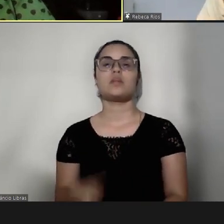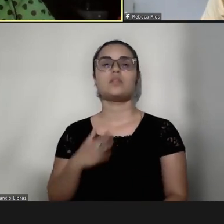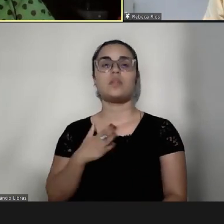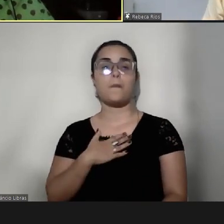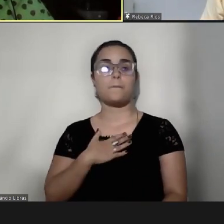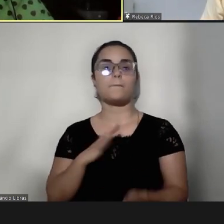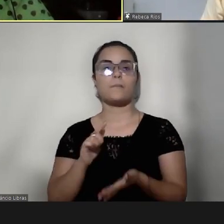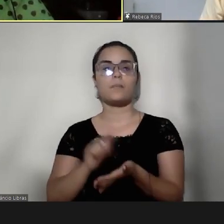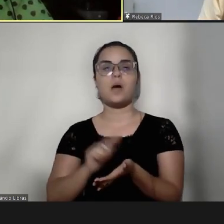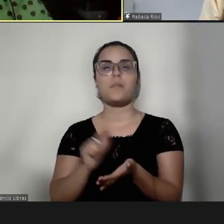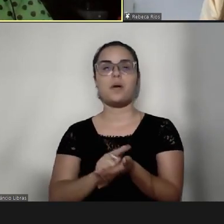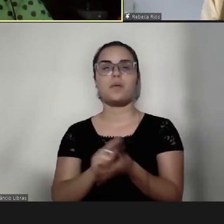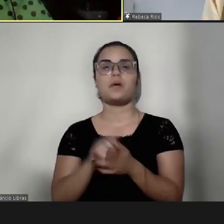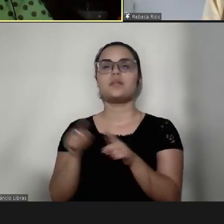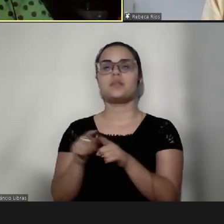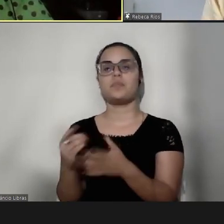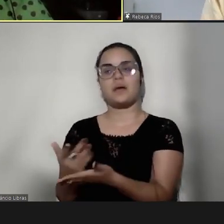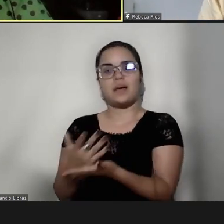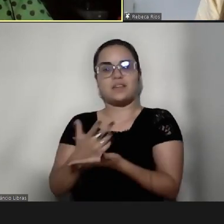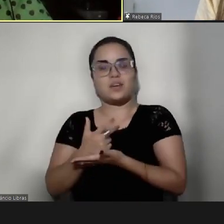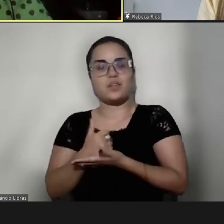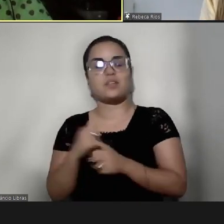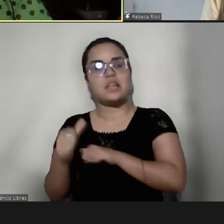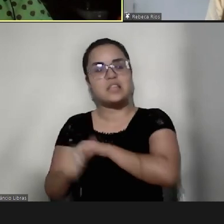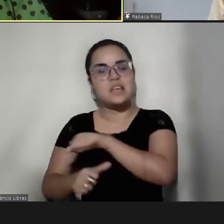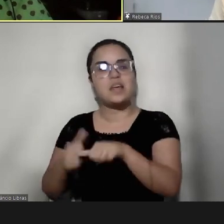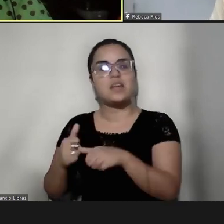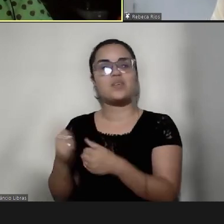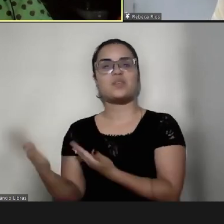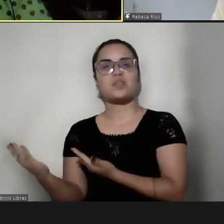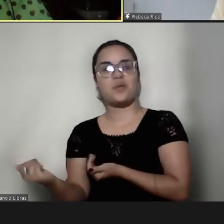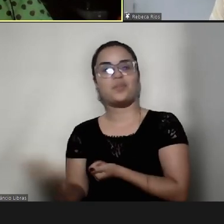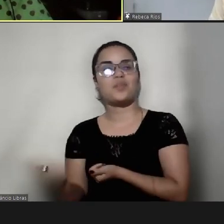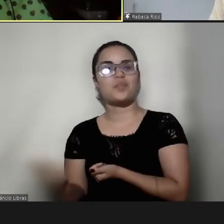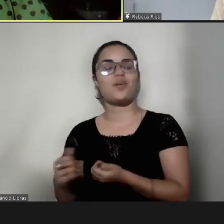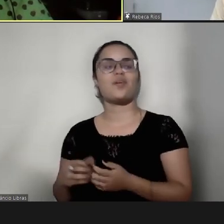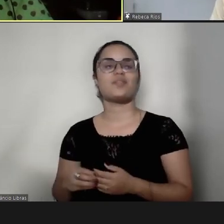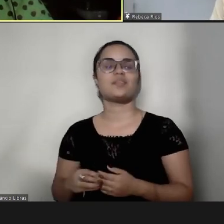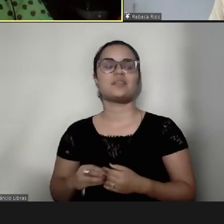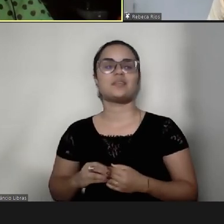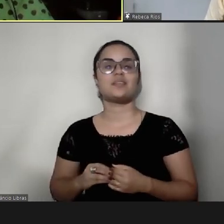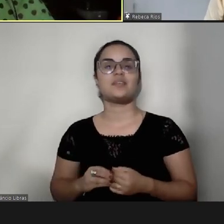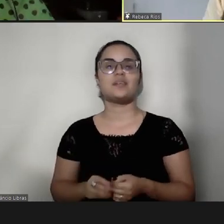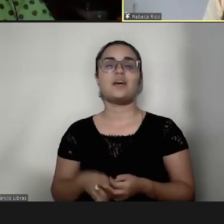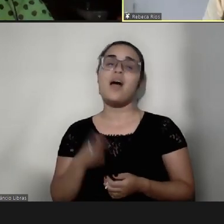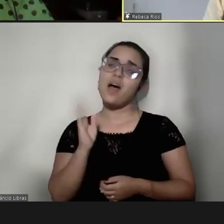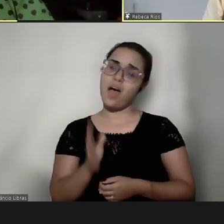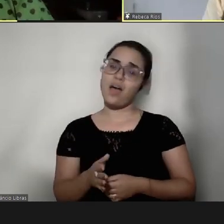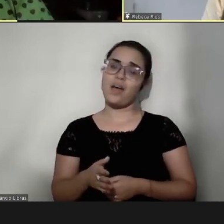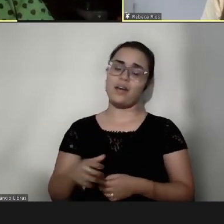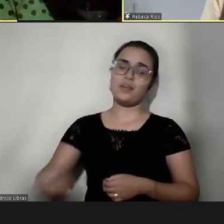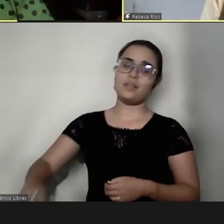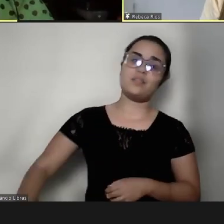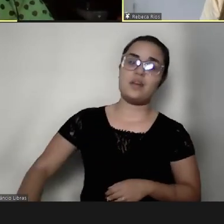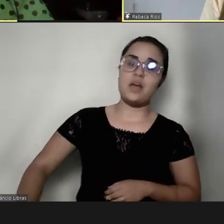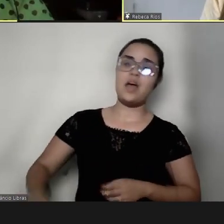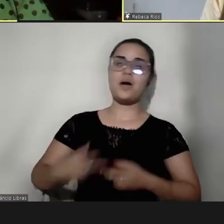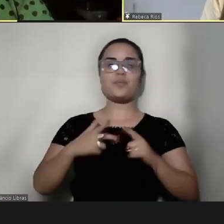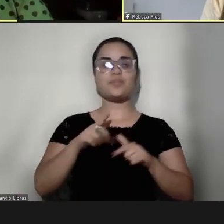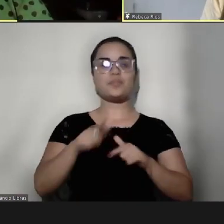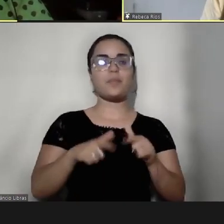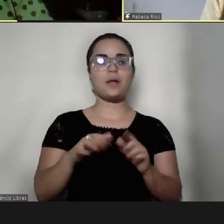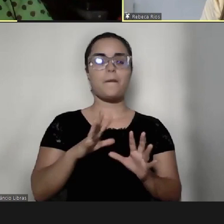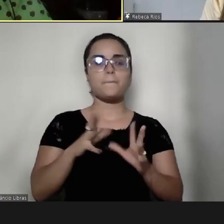também é de acolher esses outros adolescentes, que bom, é um, é um, é um ato maravilhoso,